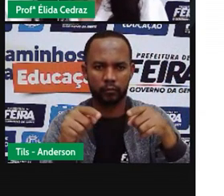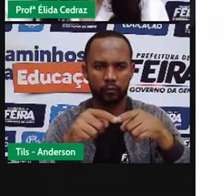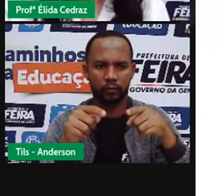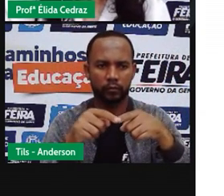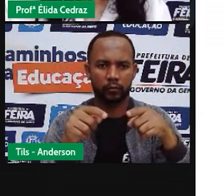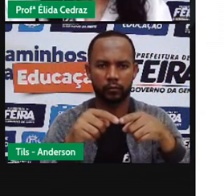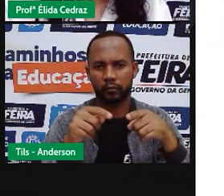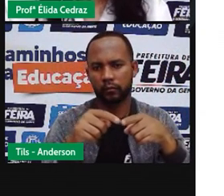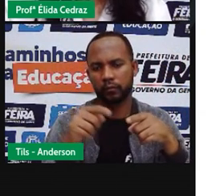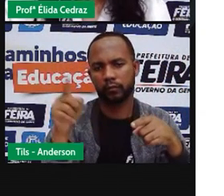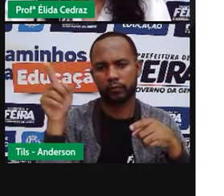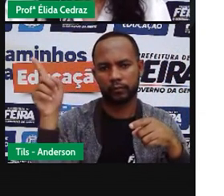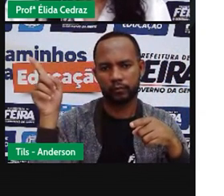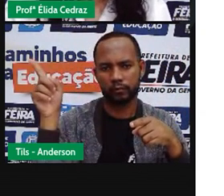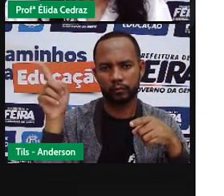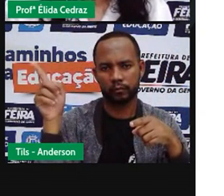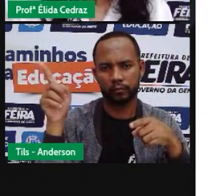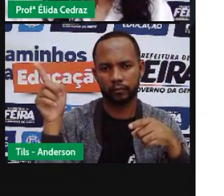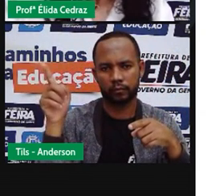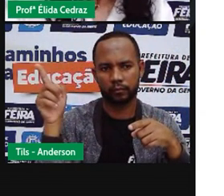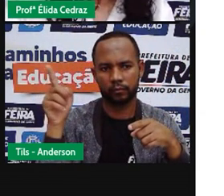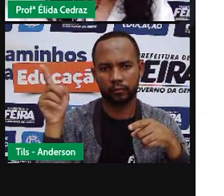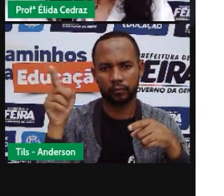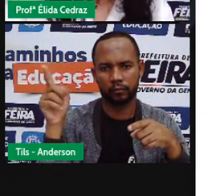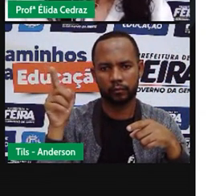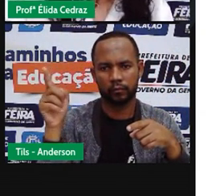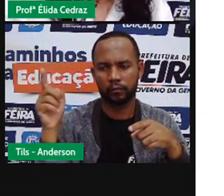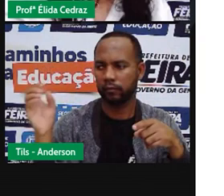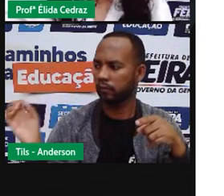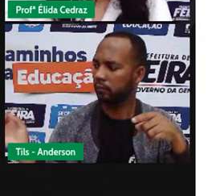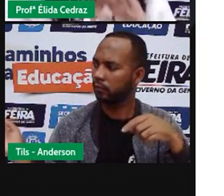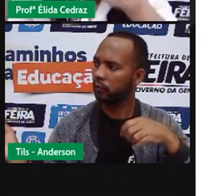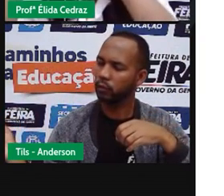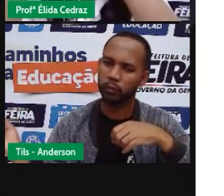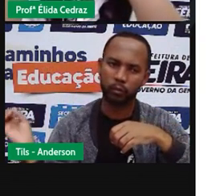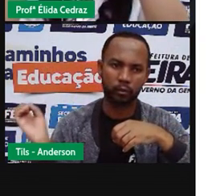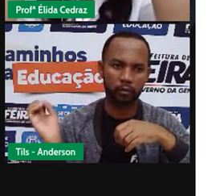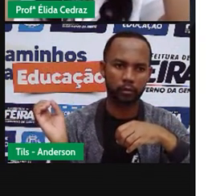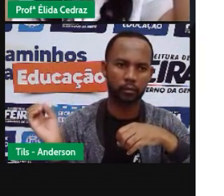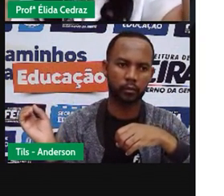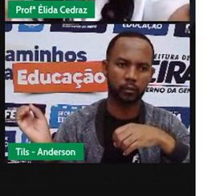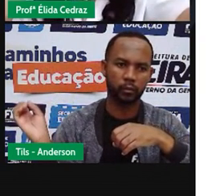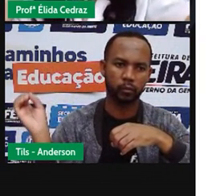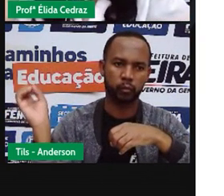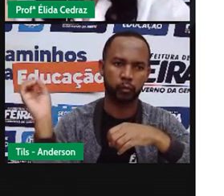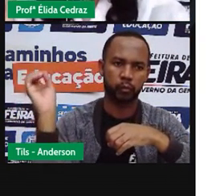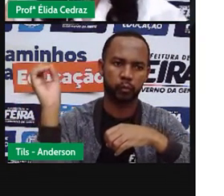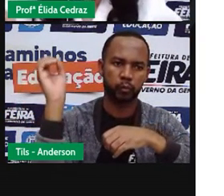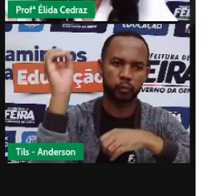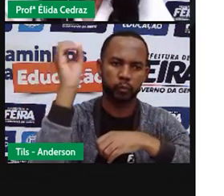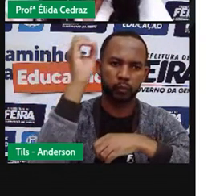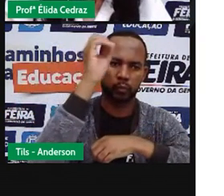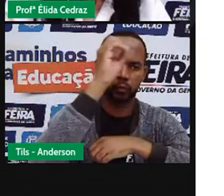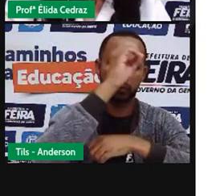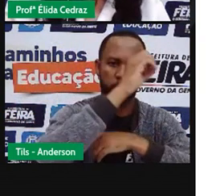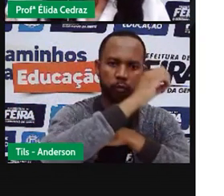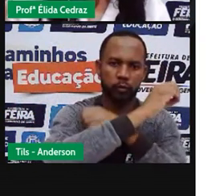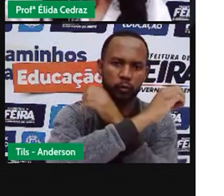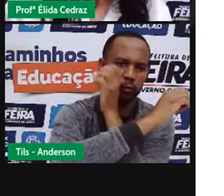o sol está nascendo da direita e vai se pôr na